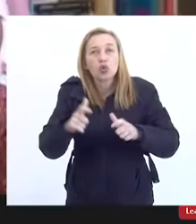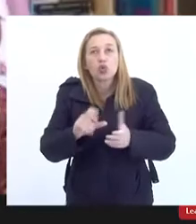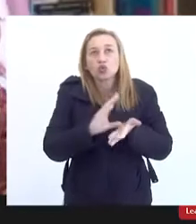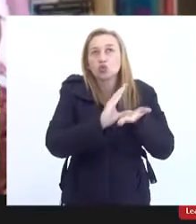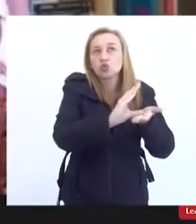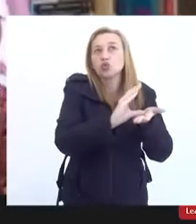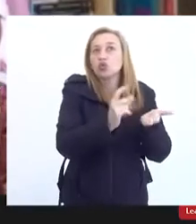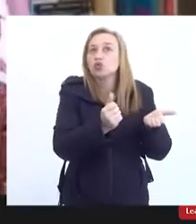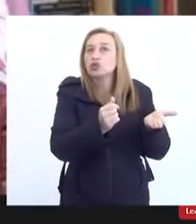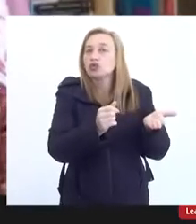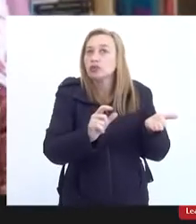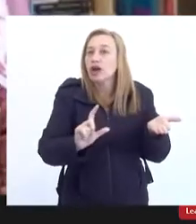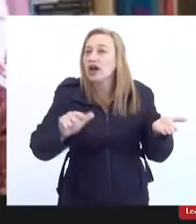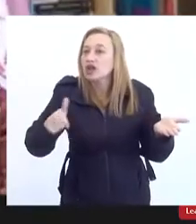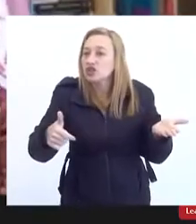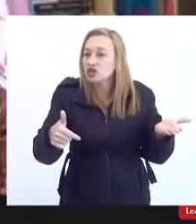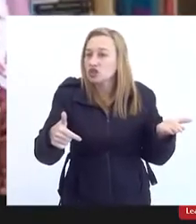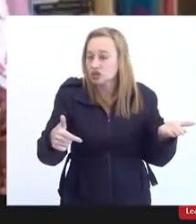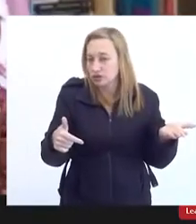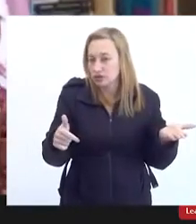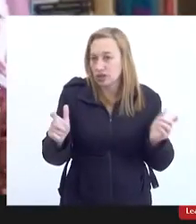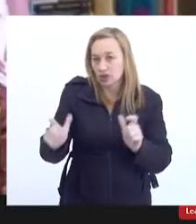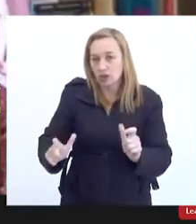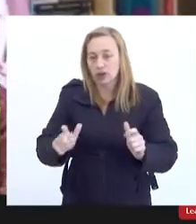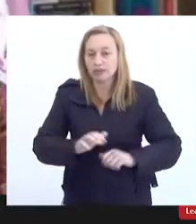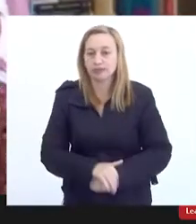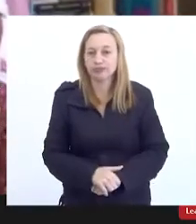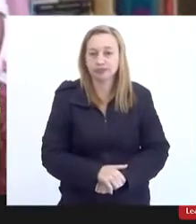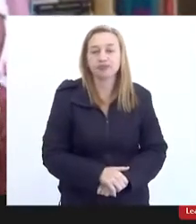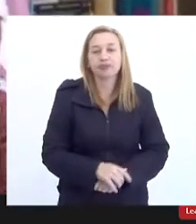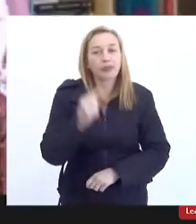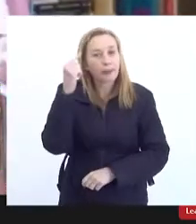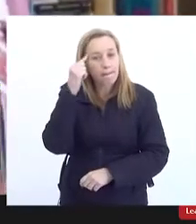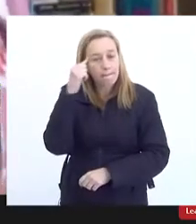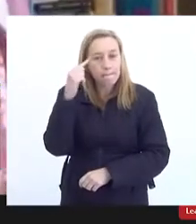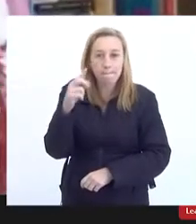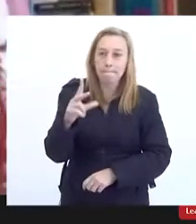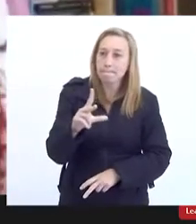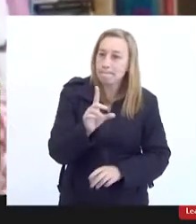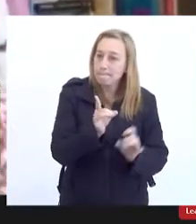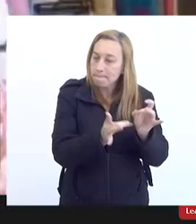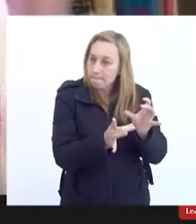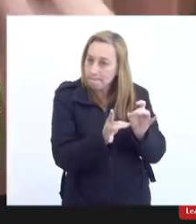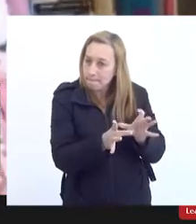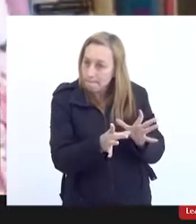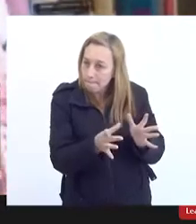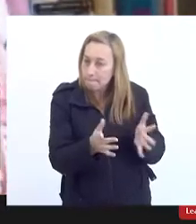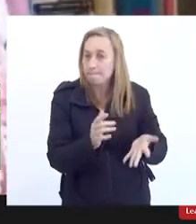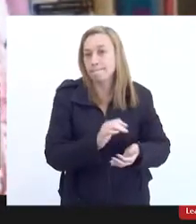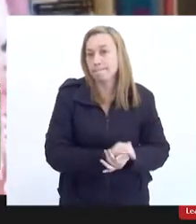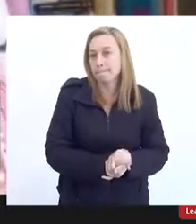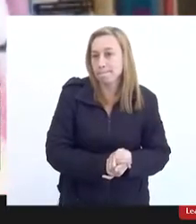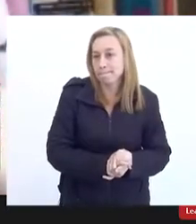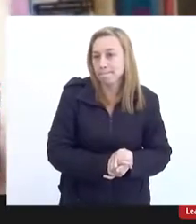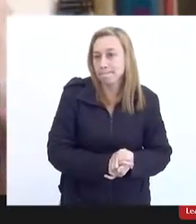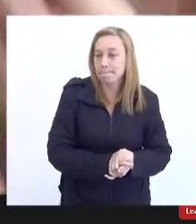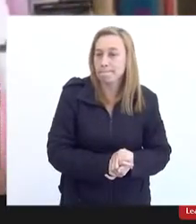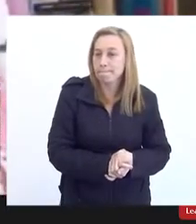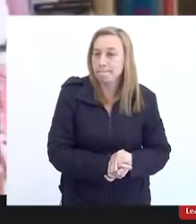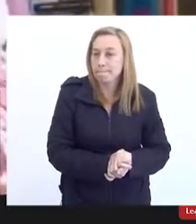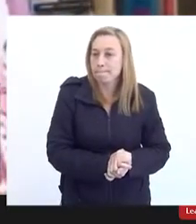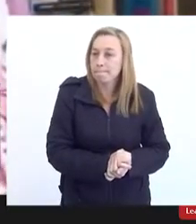recursos para as ações a serem realizadas. Quando a gente pensa na privatização, ou seja, na concessão desse